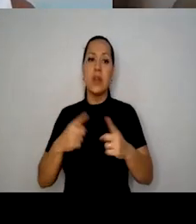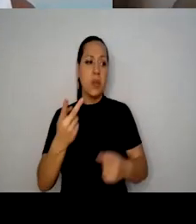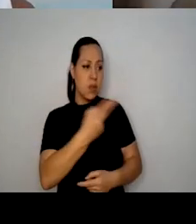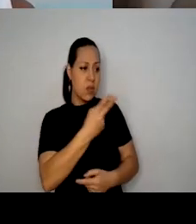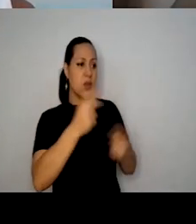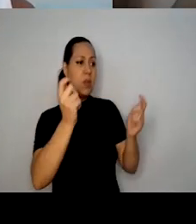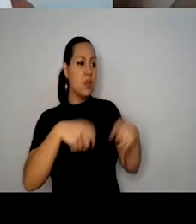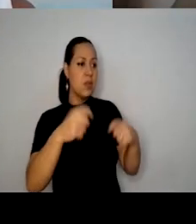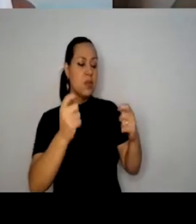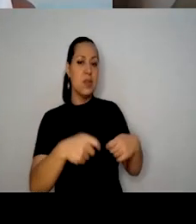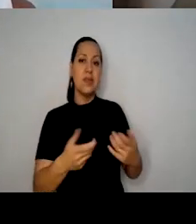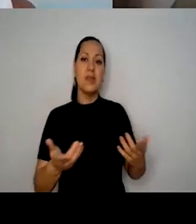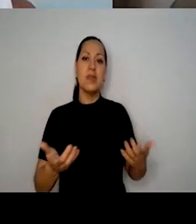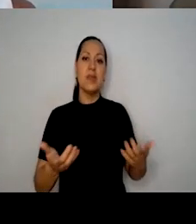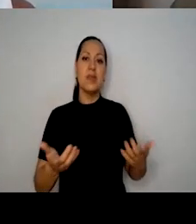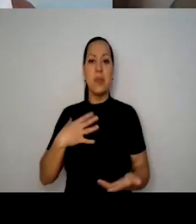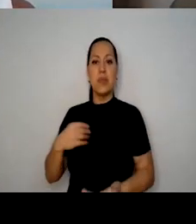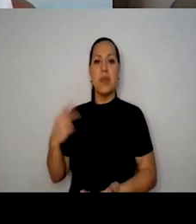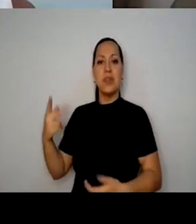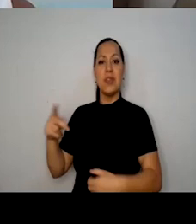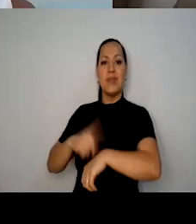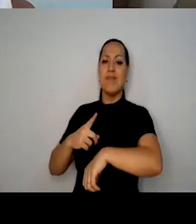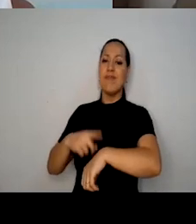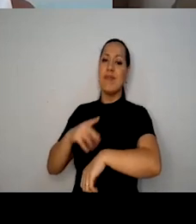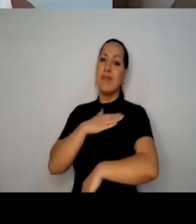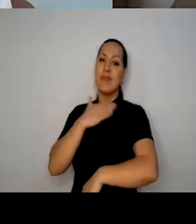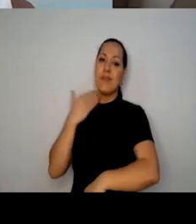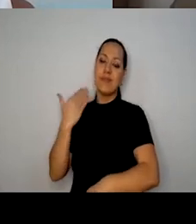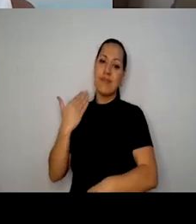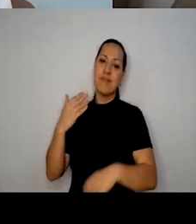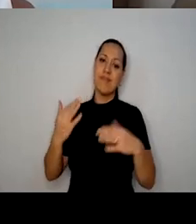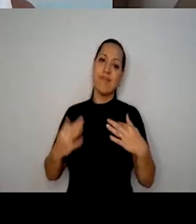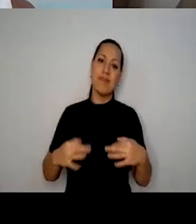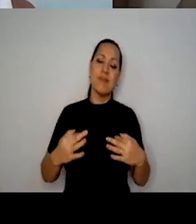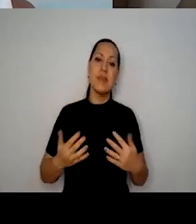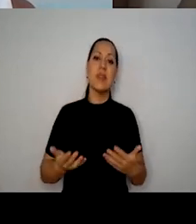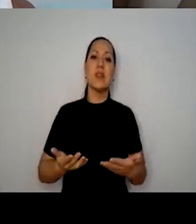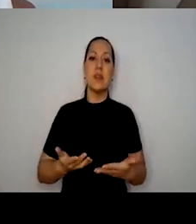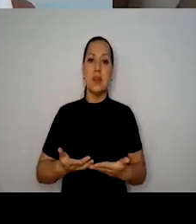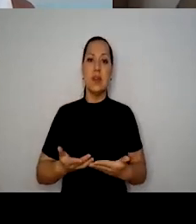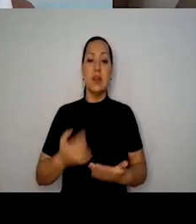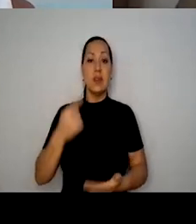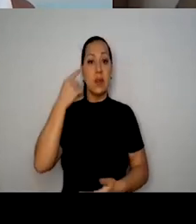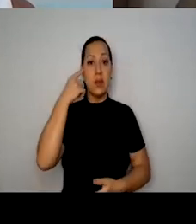possível para o filho dele num momento tão difícil de dor. Então, eu fico pensando que